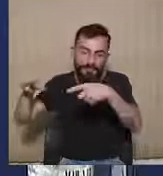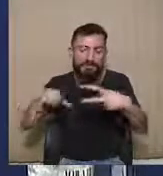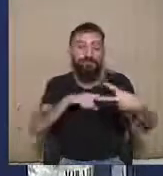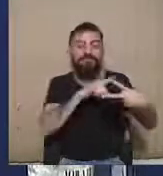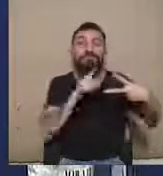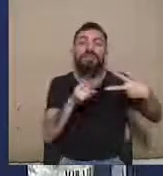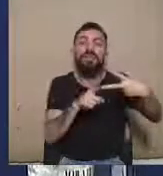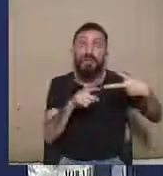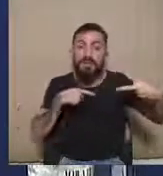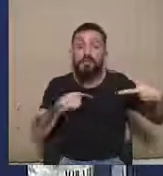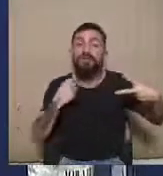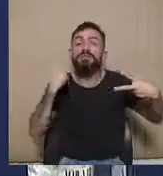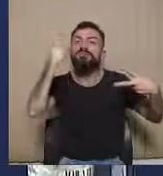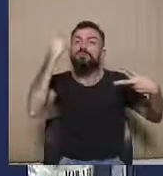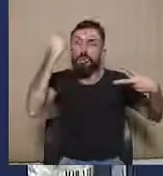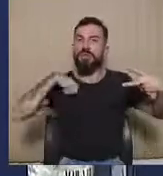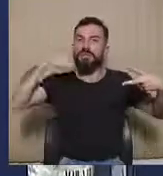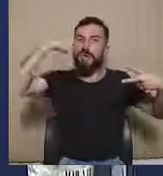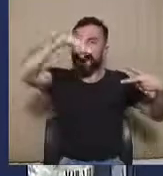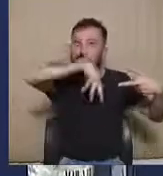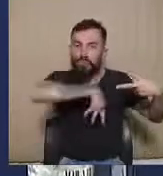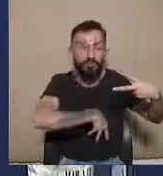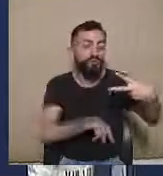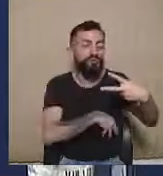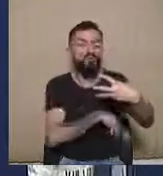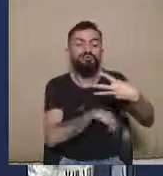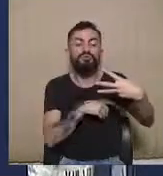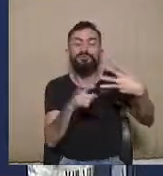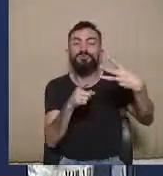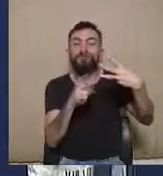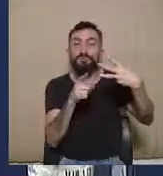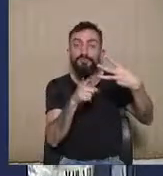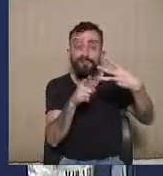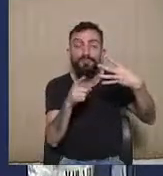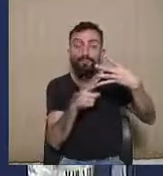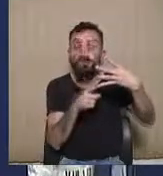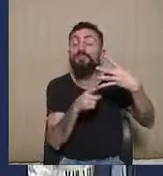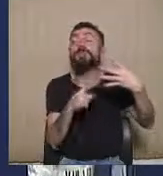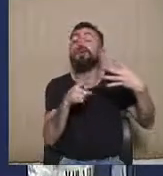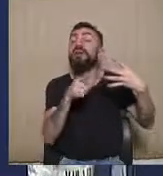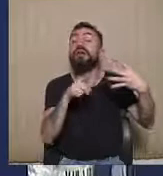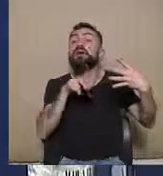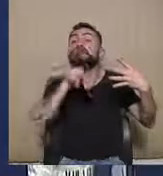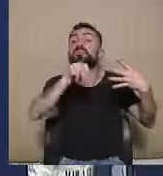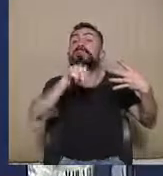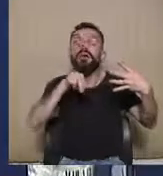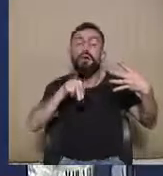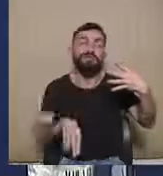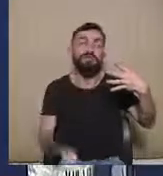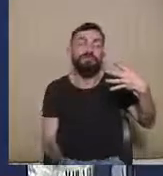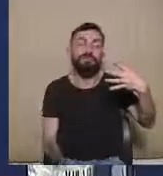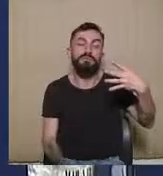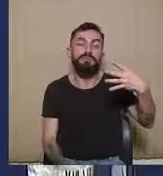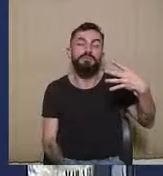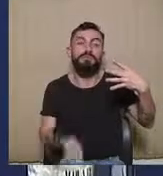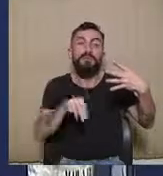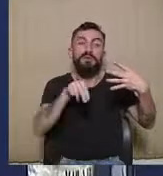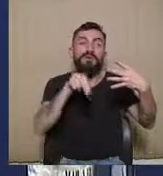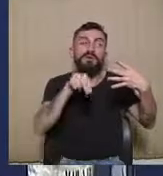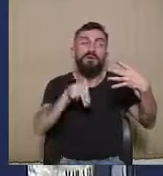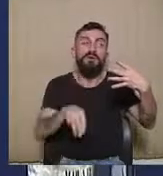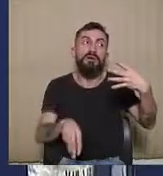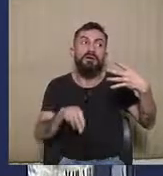a abuso de poder e também uma quarta causa que dizia respeito à existência de